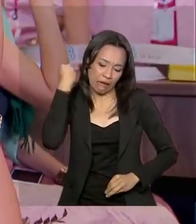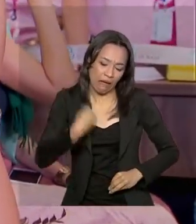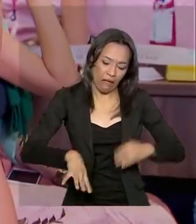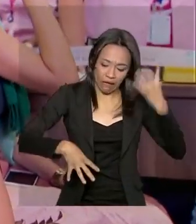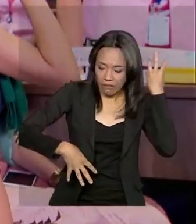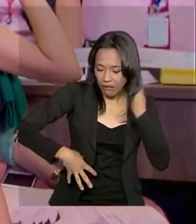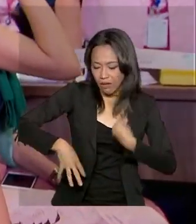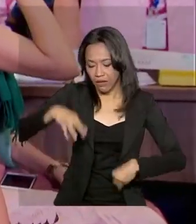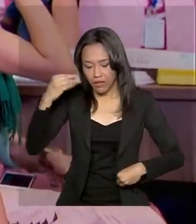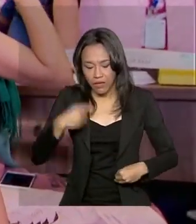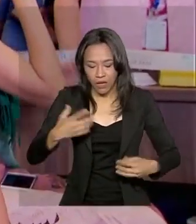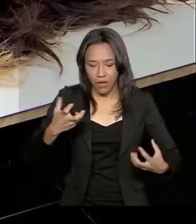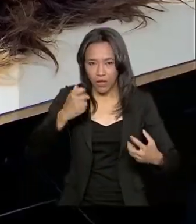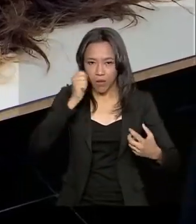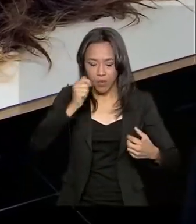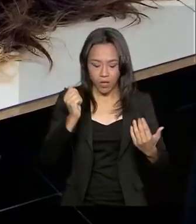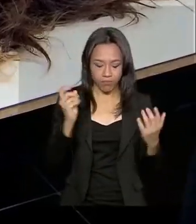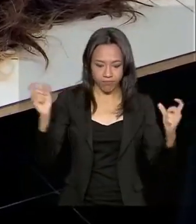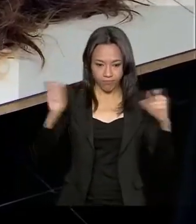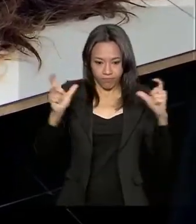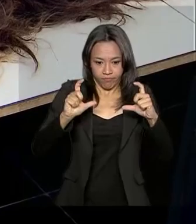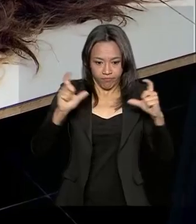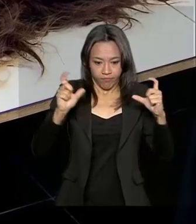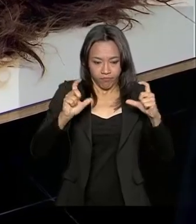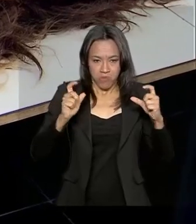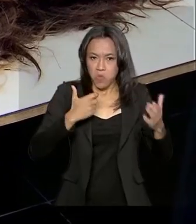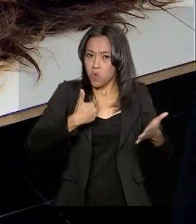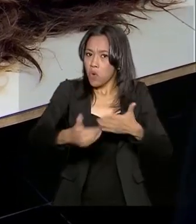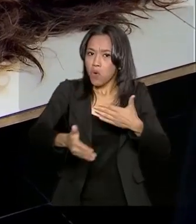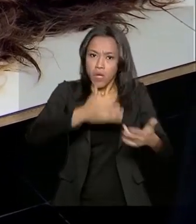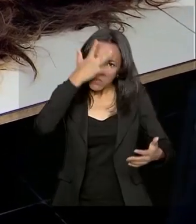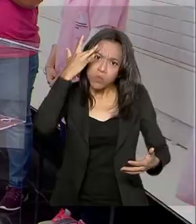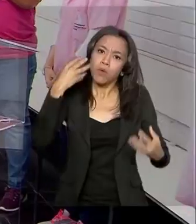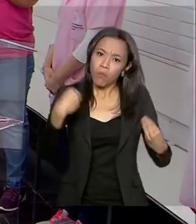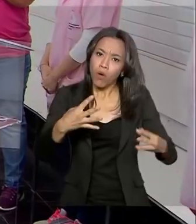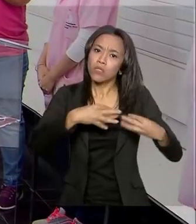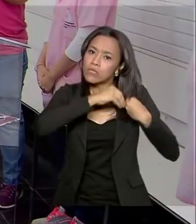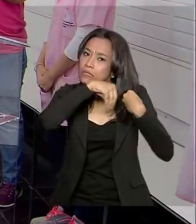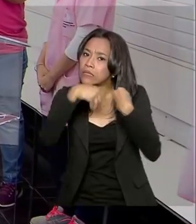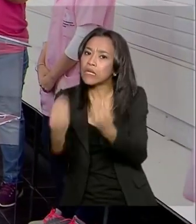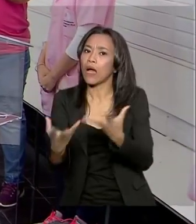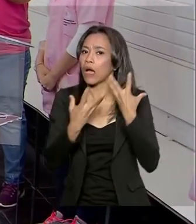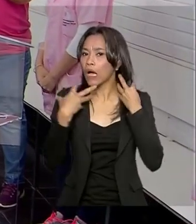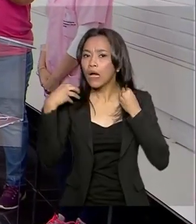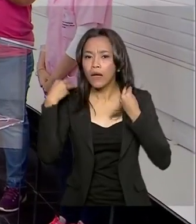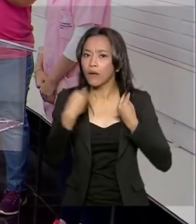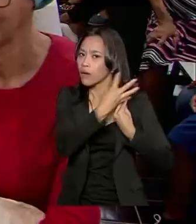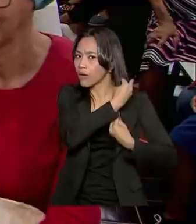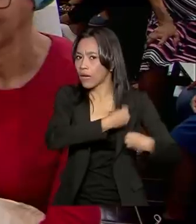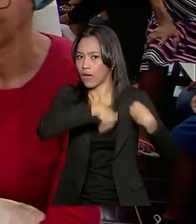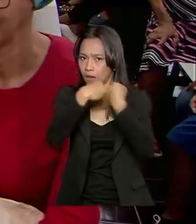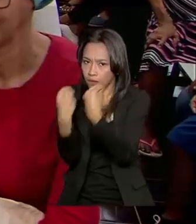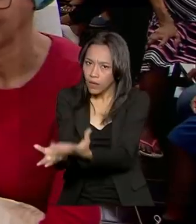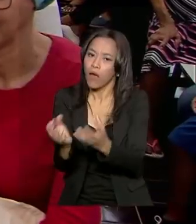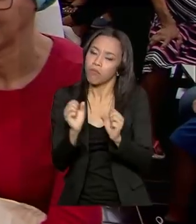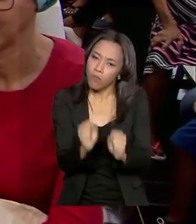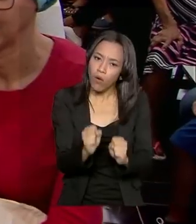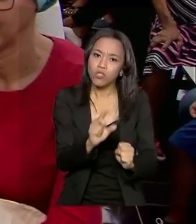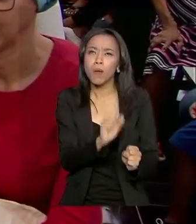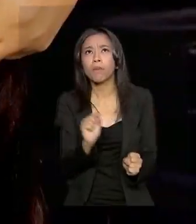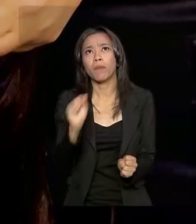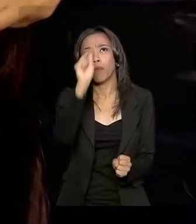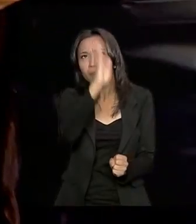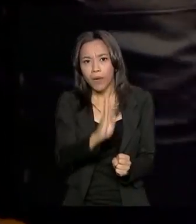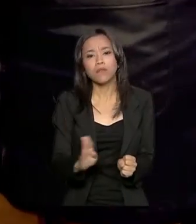bem forte, é um baque mesmo. Qualquer um pode doar cabelo e ajudar uma das redes femininas espalhadas pelo